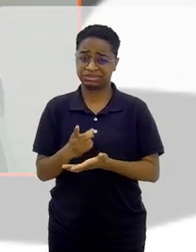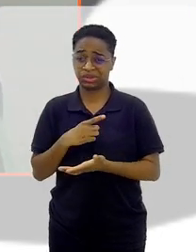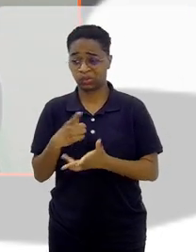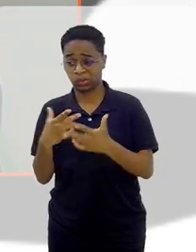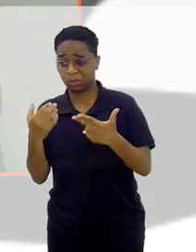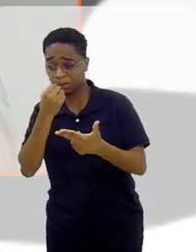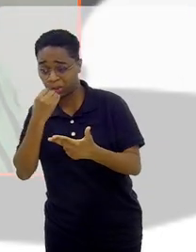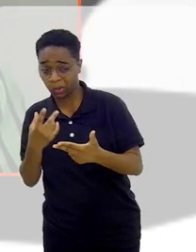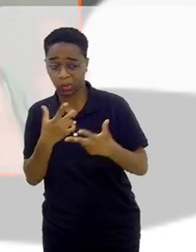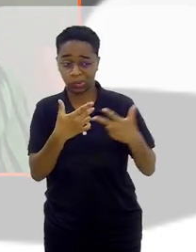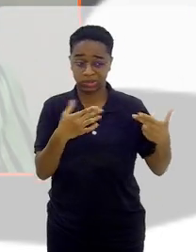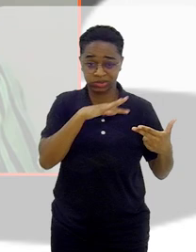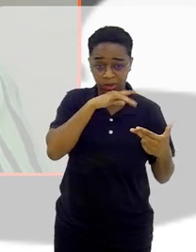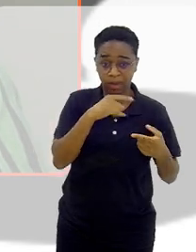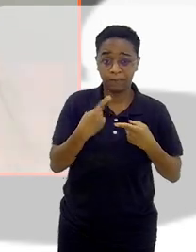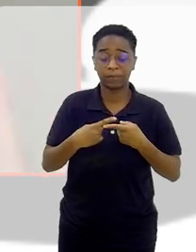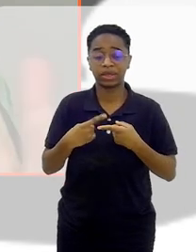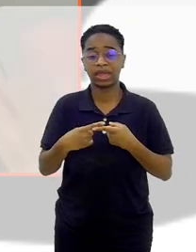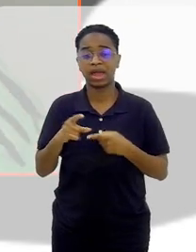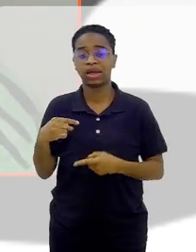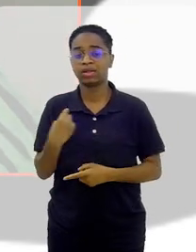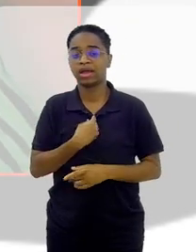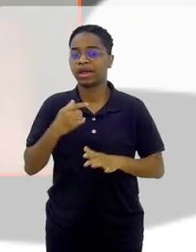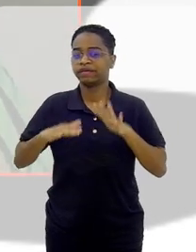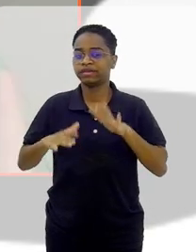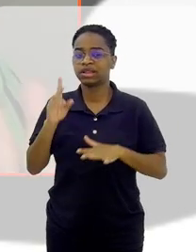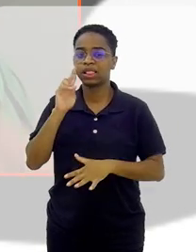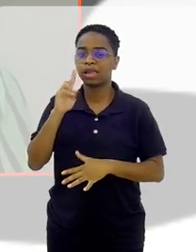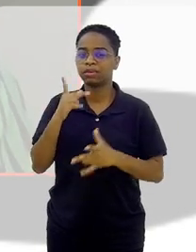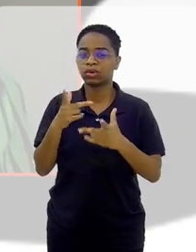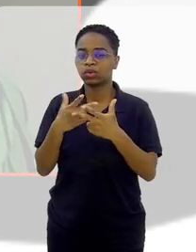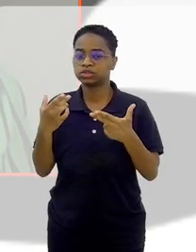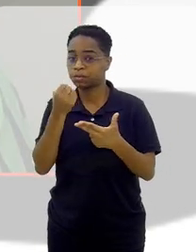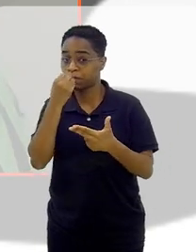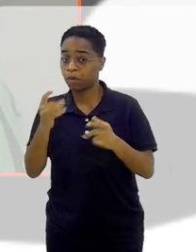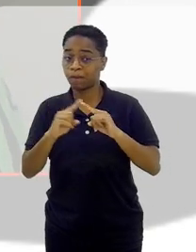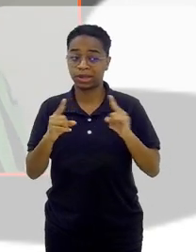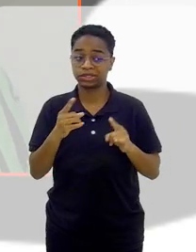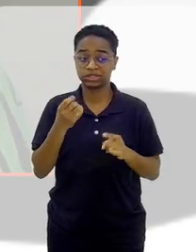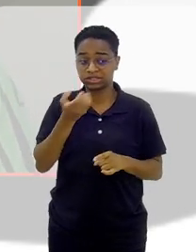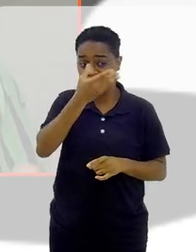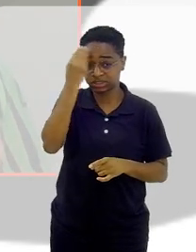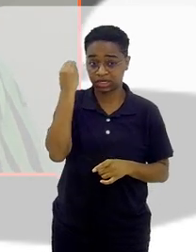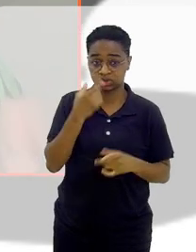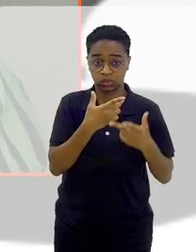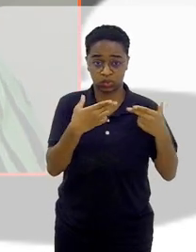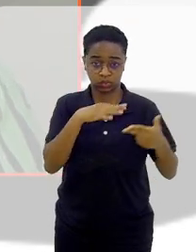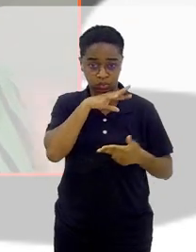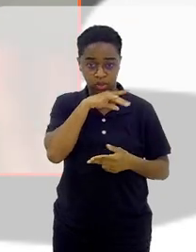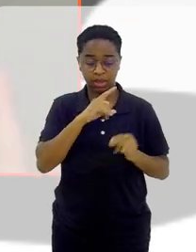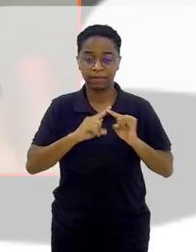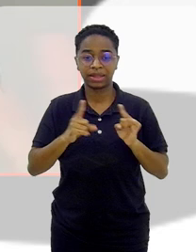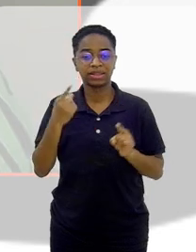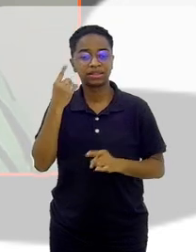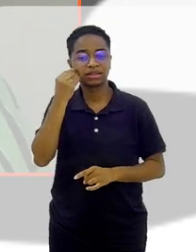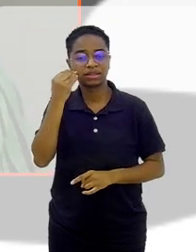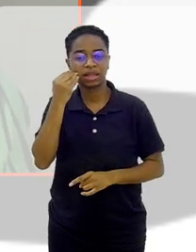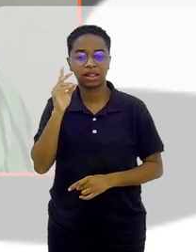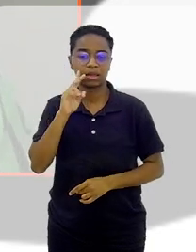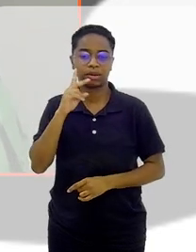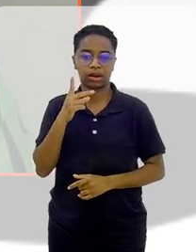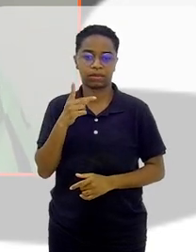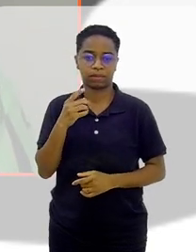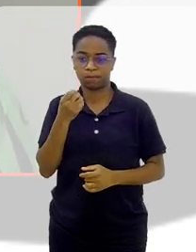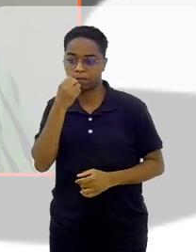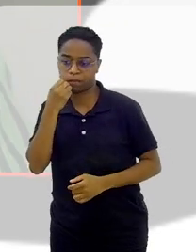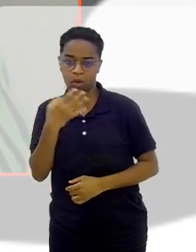mal, né? Porque jornalistas às vezes lembram das boas histórias e não lembram das tragédias. Então, assim, só para lembrar um pouco do bem e do